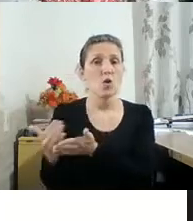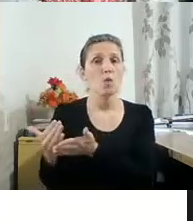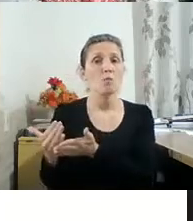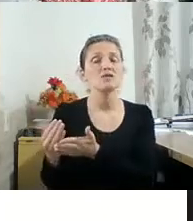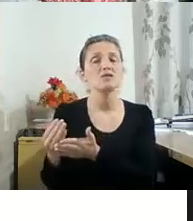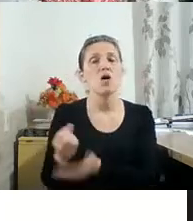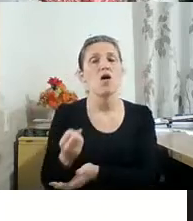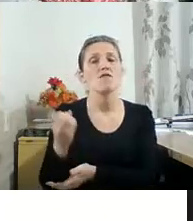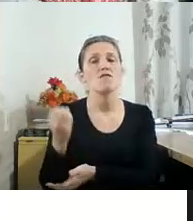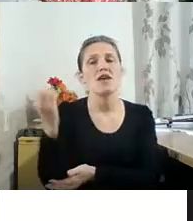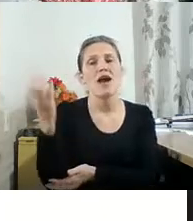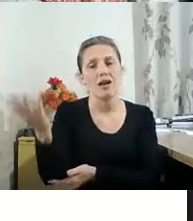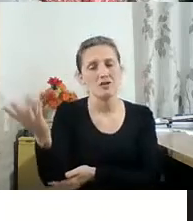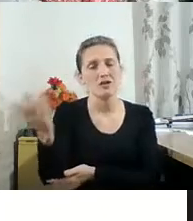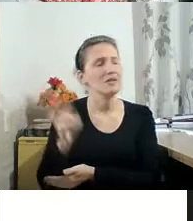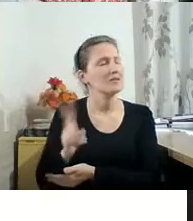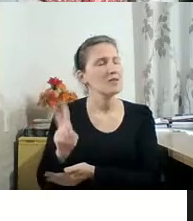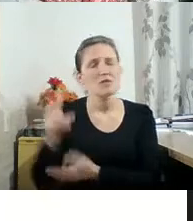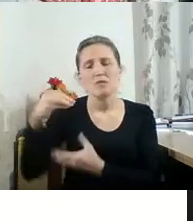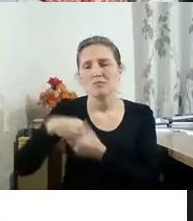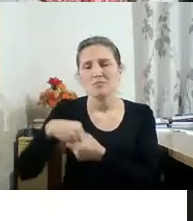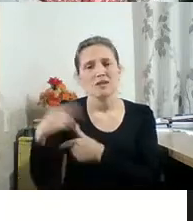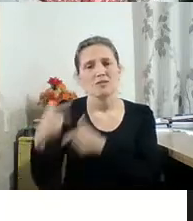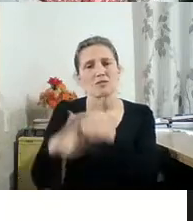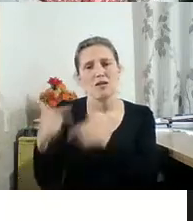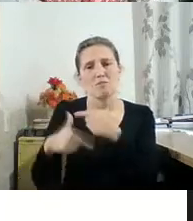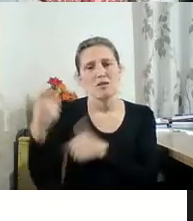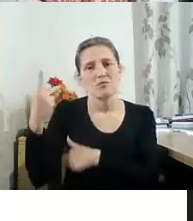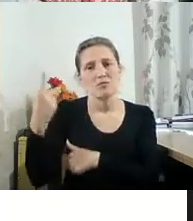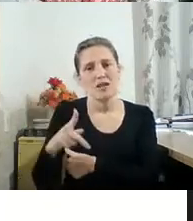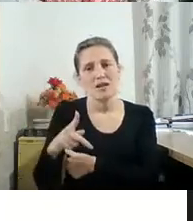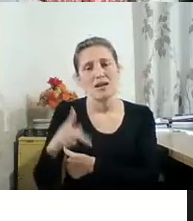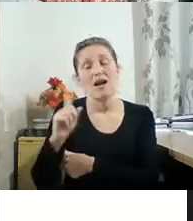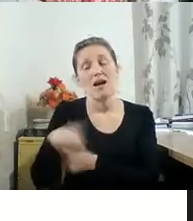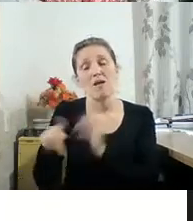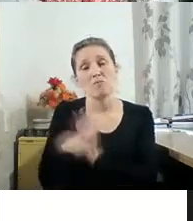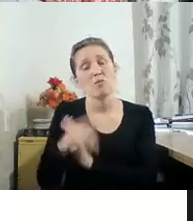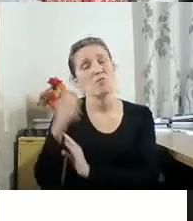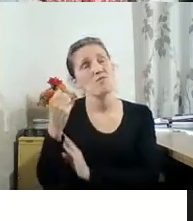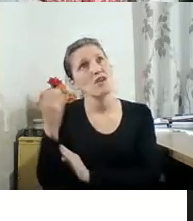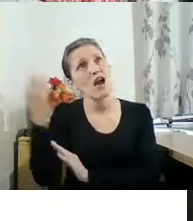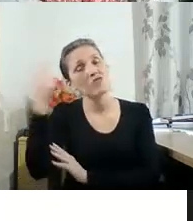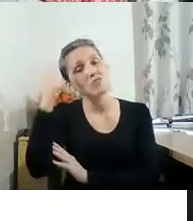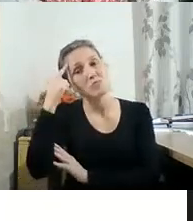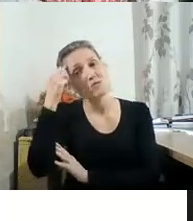sempre esteve no trabalho dele, essa viagem pelo Fantástico, e isso continua